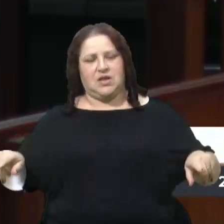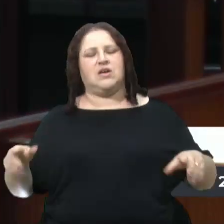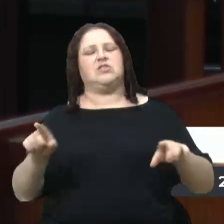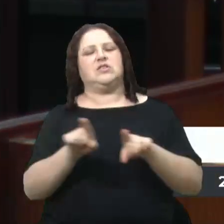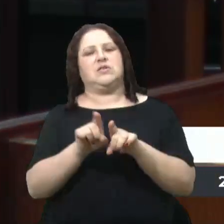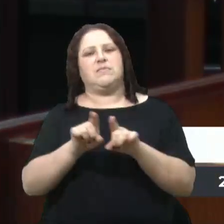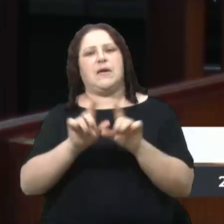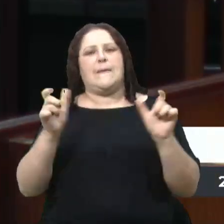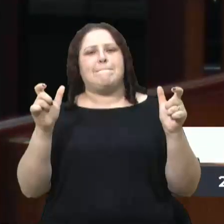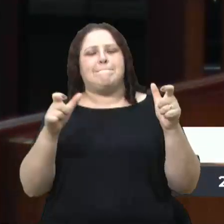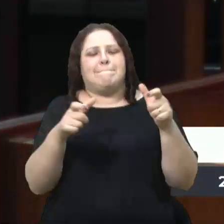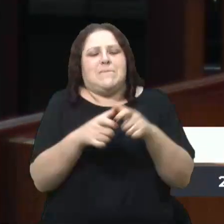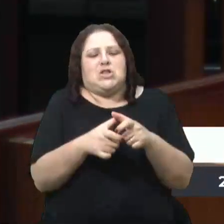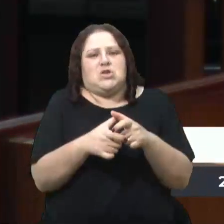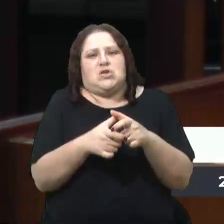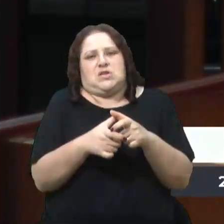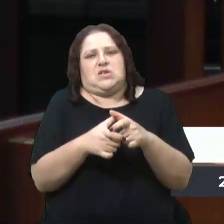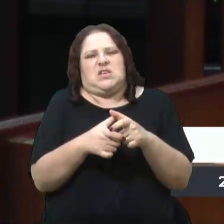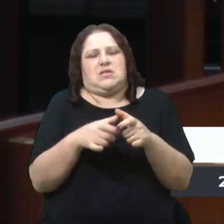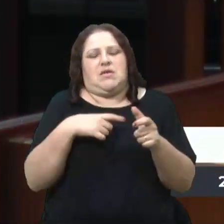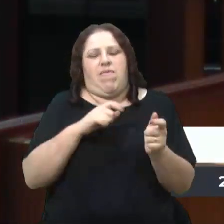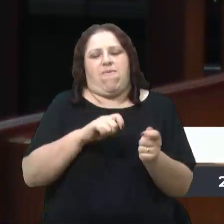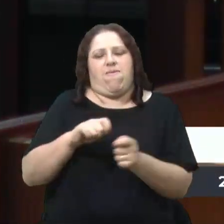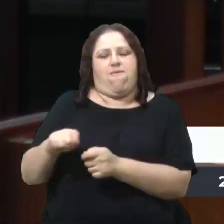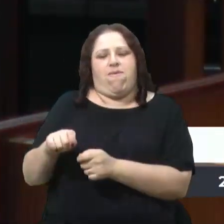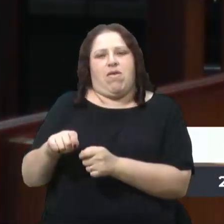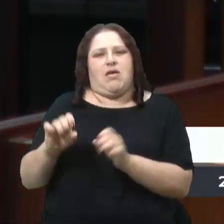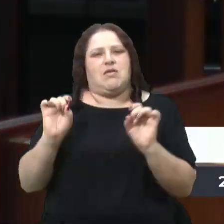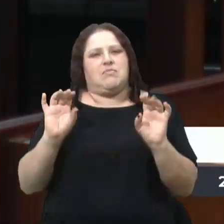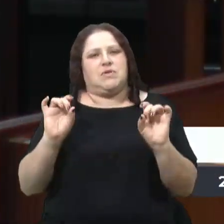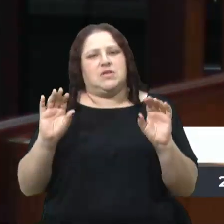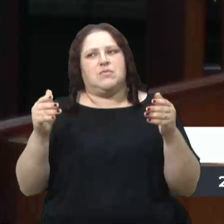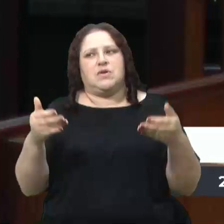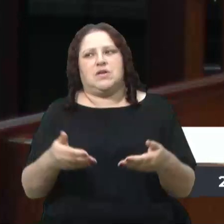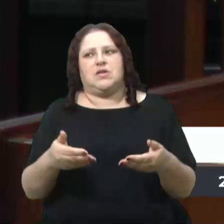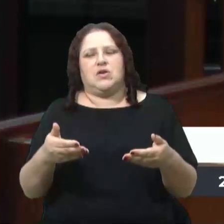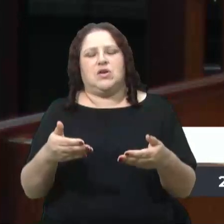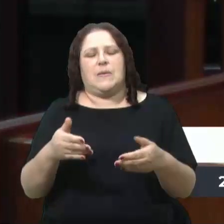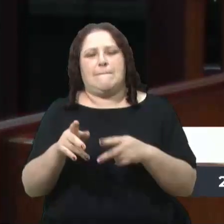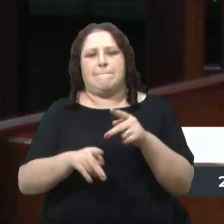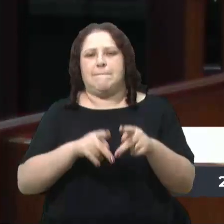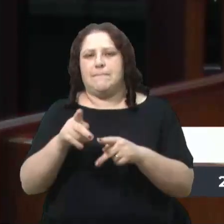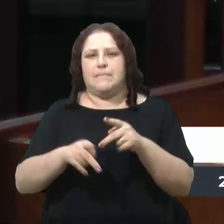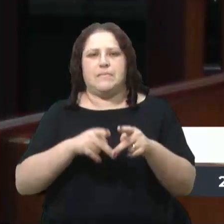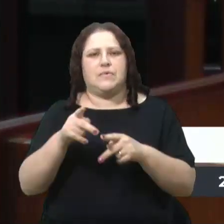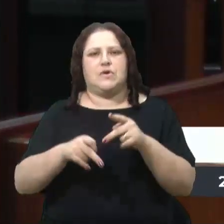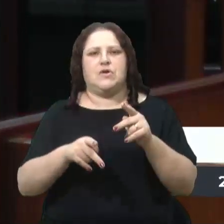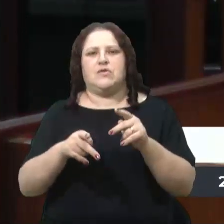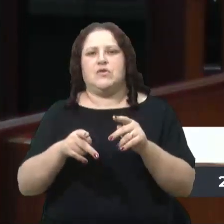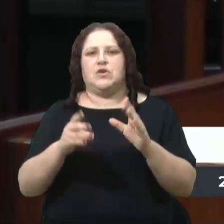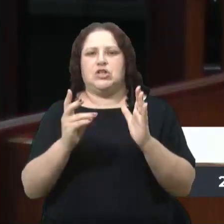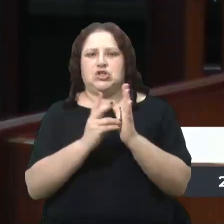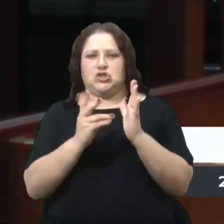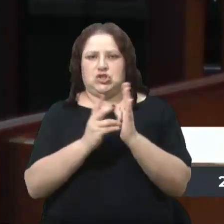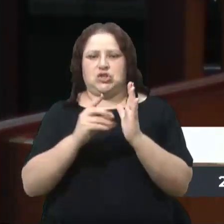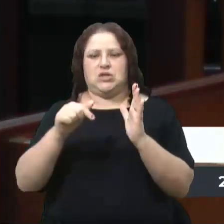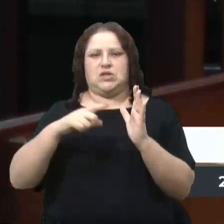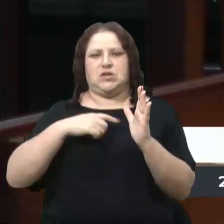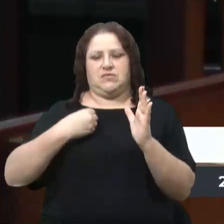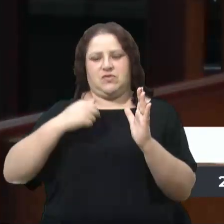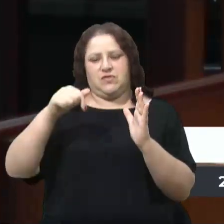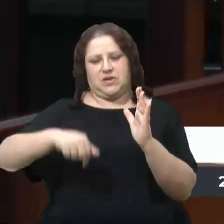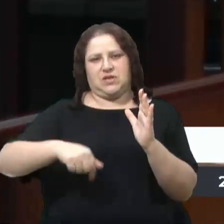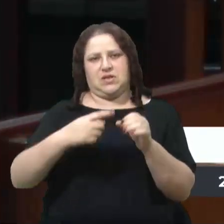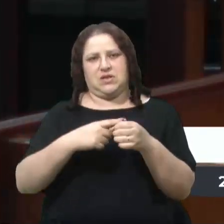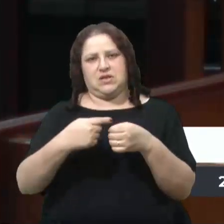Especialmente, neste momento, com os povos originários ainda existentes na nossa cidade e região. Por quê?